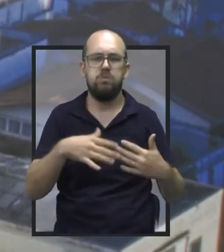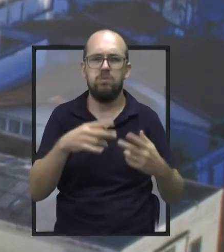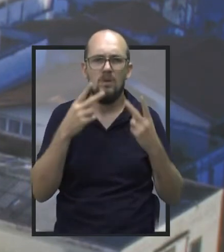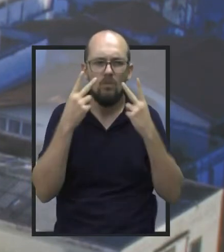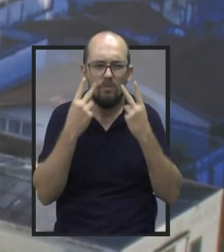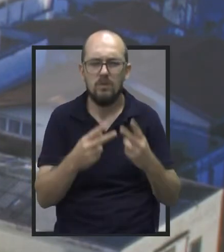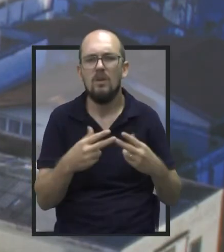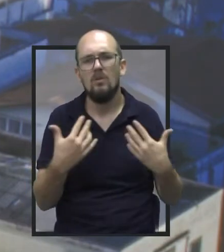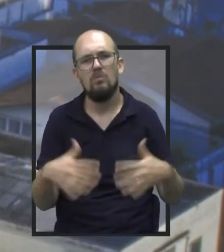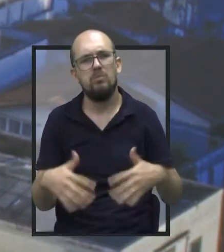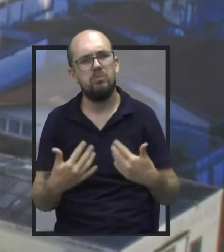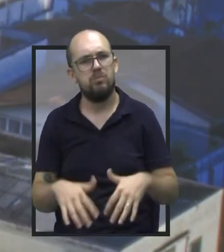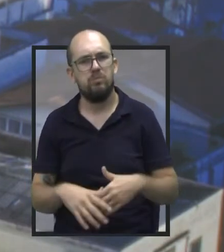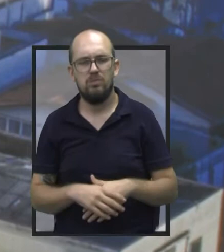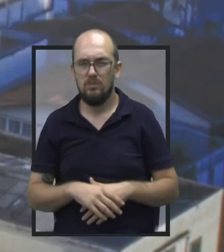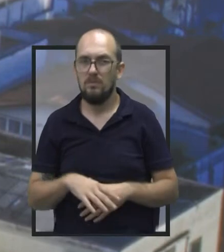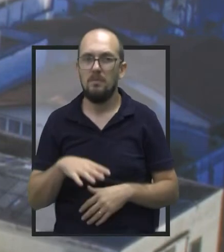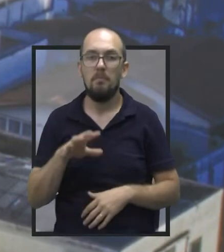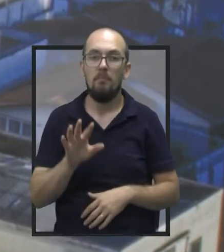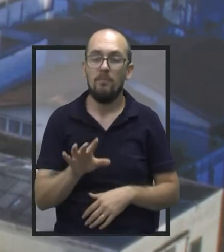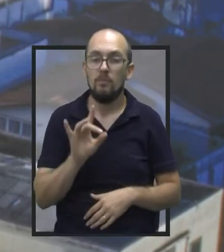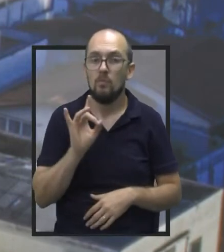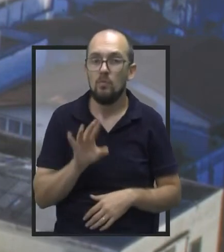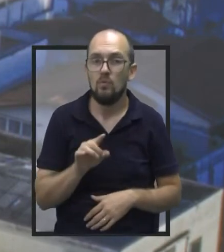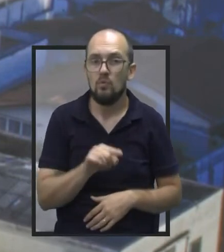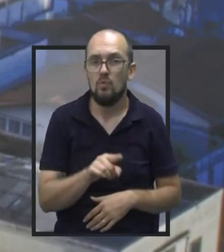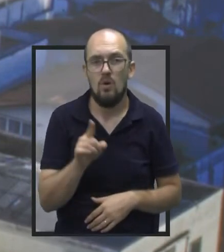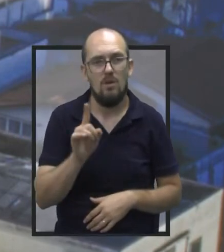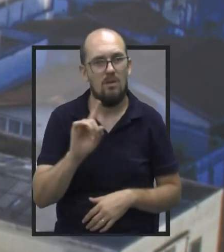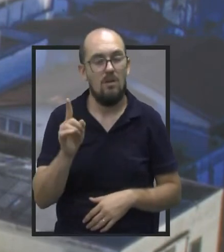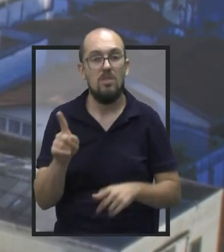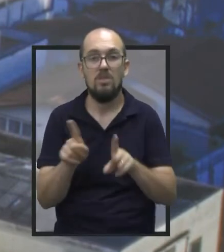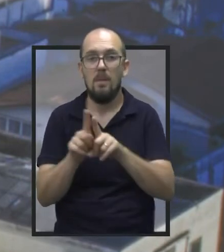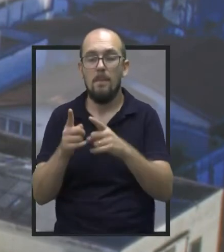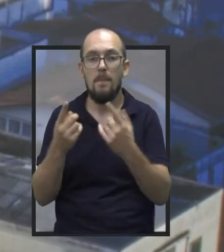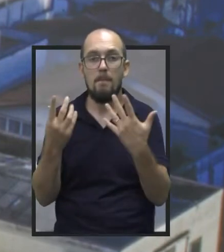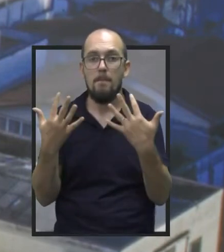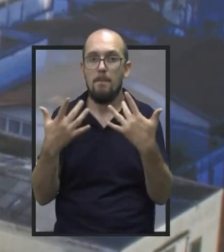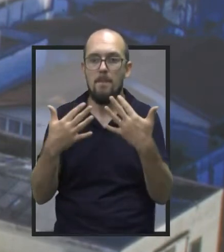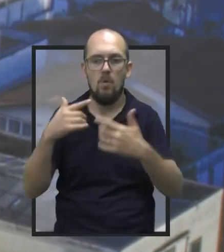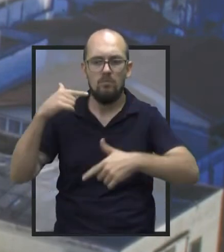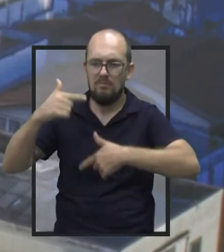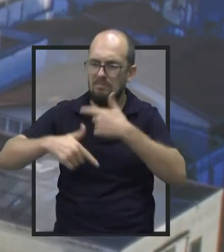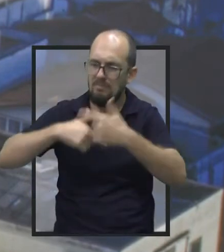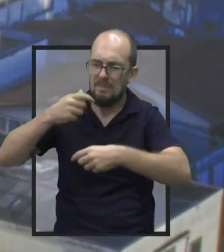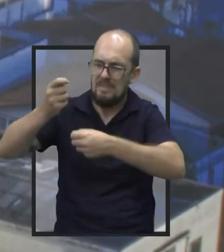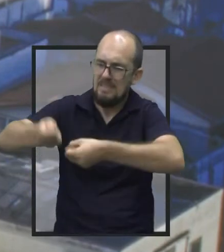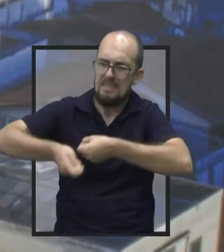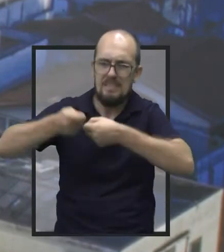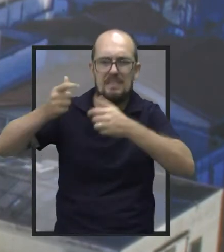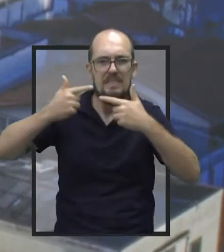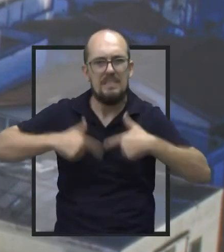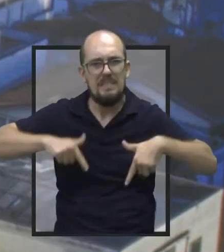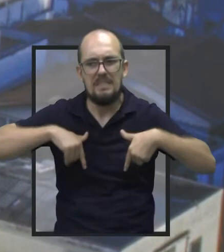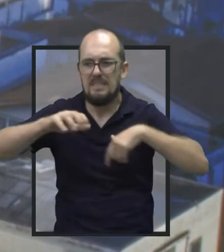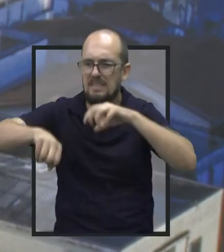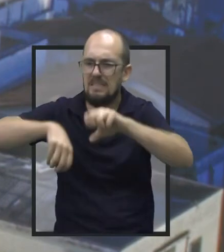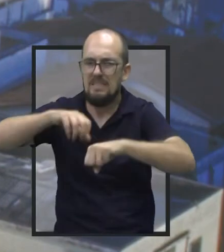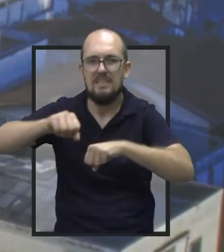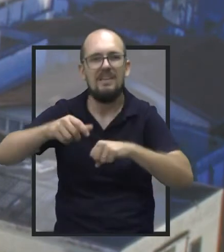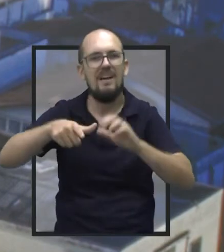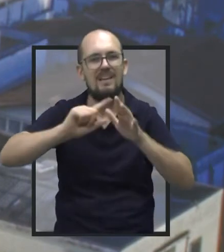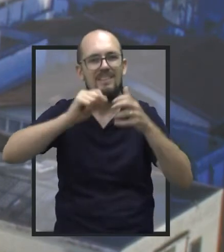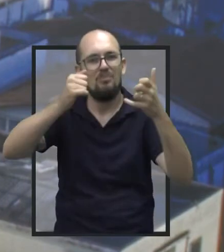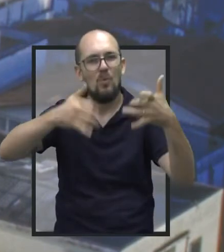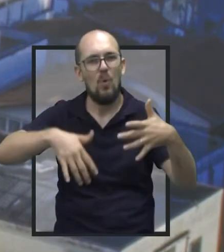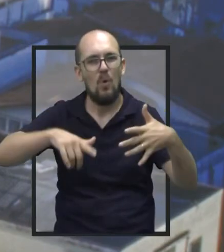presenciar. E não só isso, a força-tarefa de um conjunto de pessoas pra ajudar ali no, que nem você